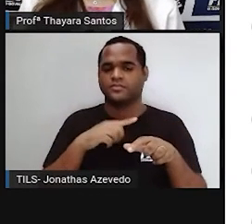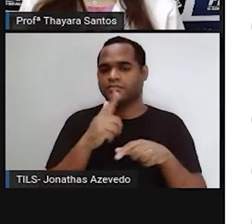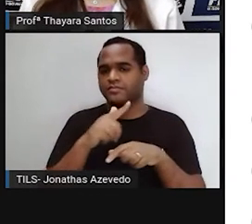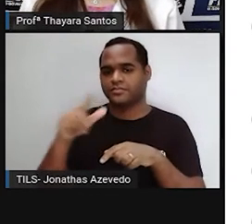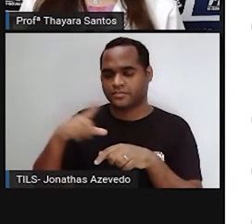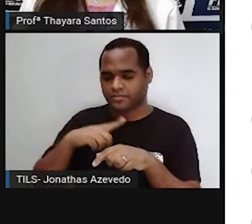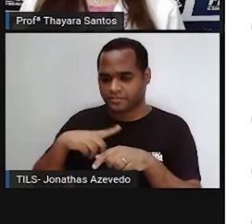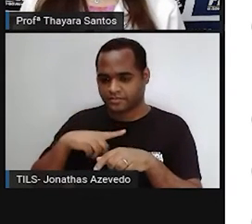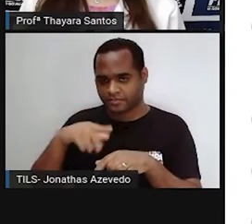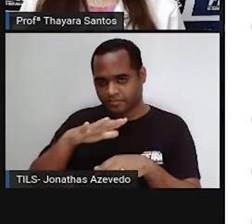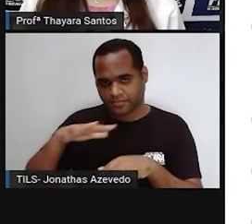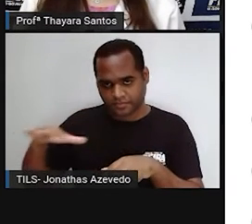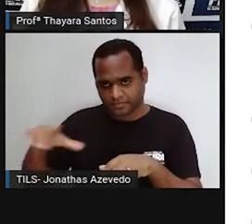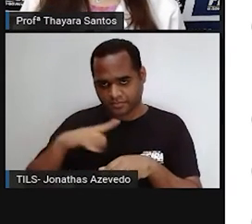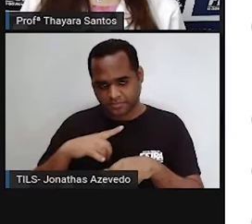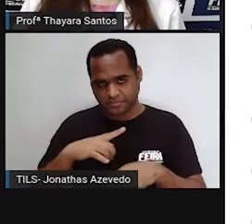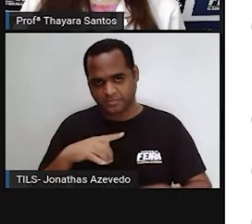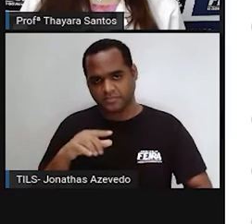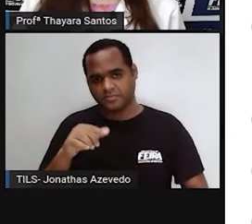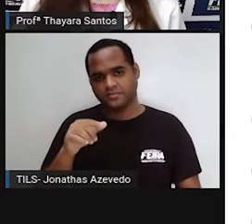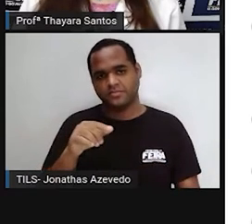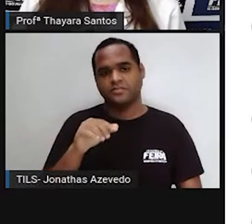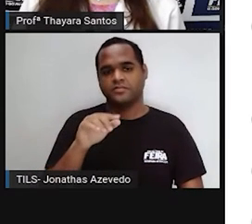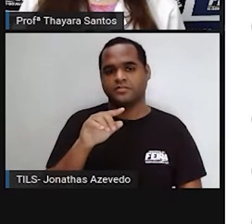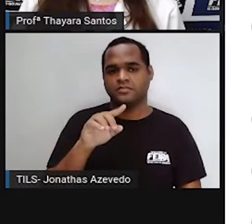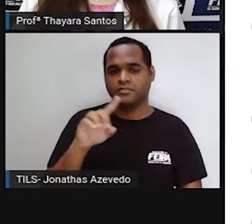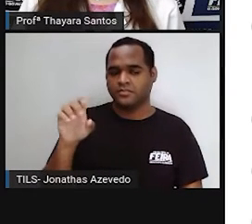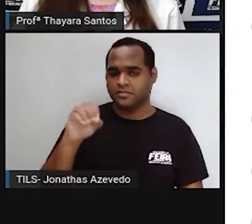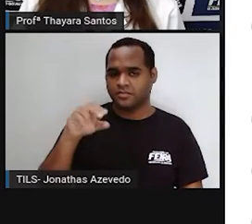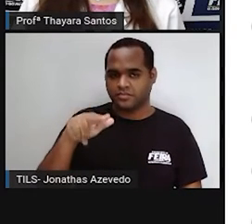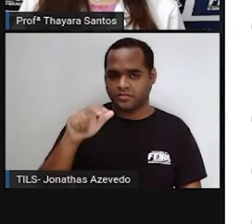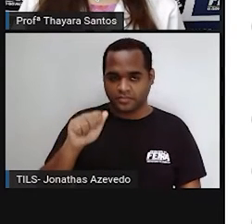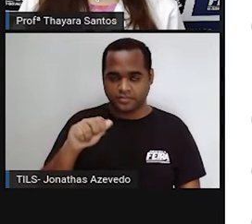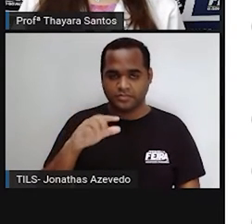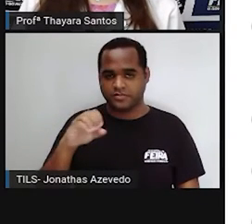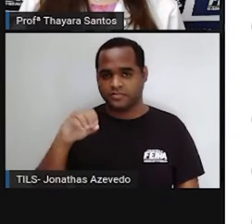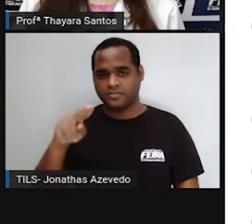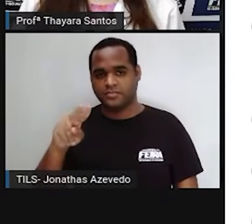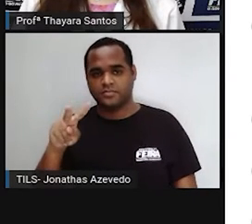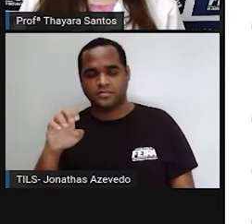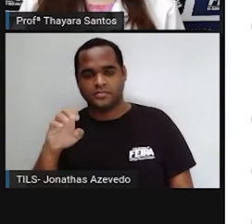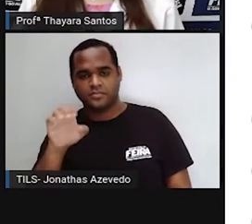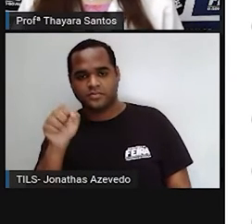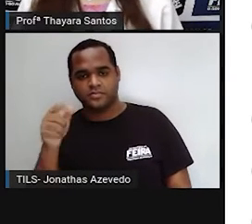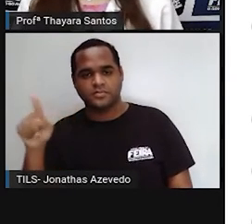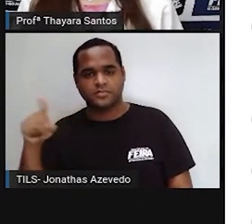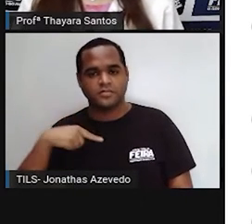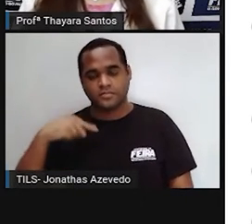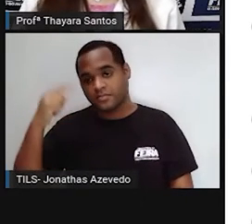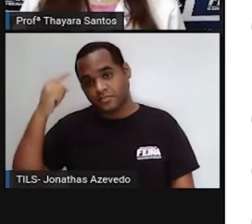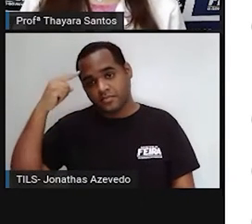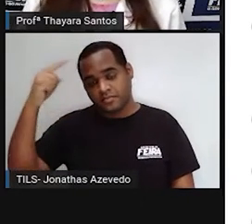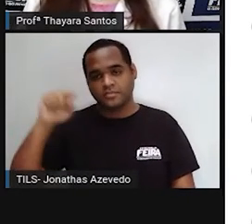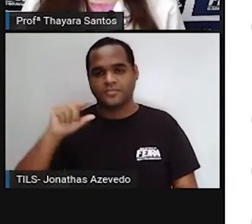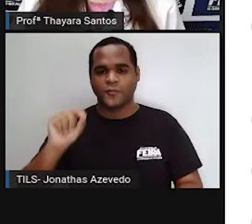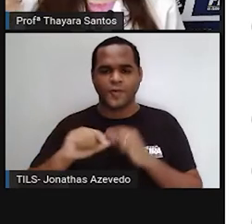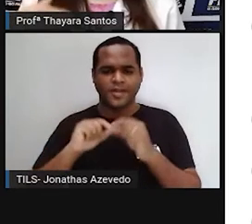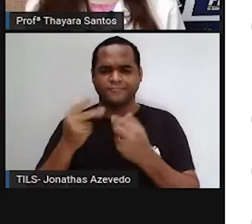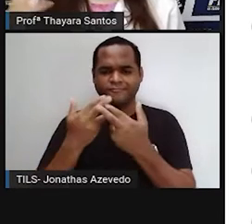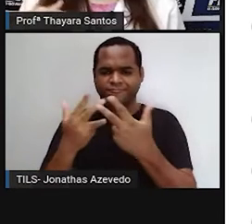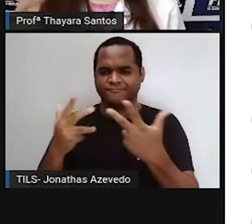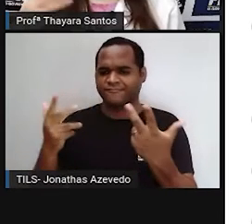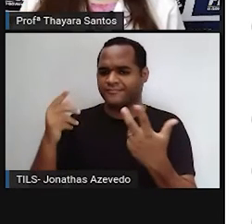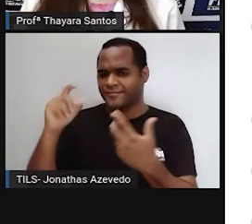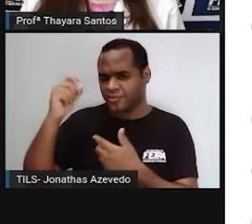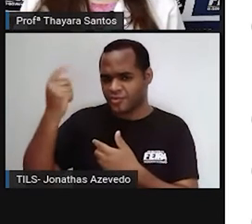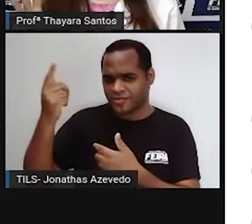região, que é chamada de zona de convecção. Que é justamente a porção do Sol onde ocorrem as correntes de convecção. Aquelas que a gente